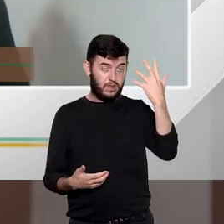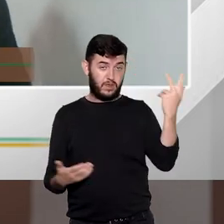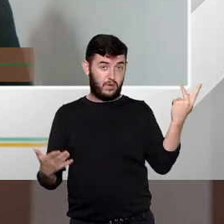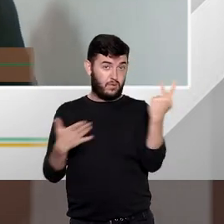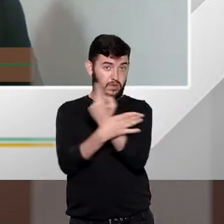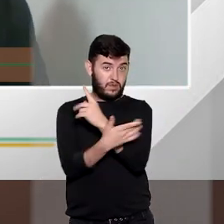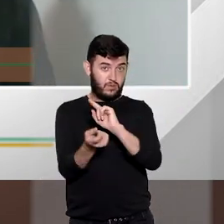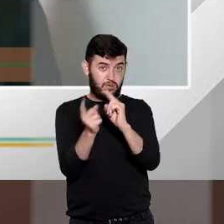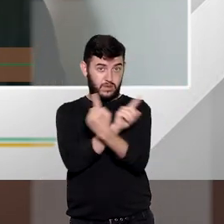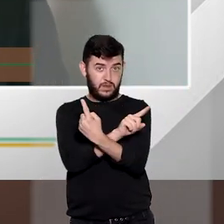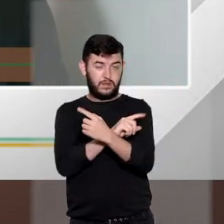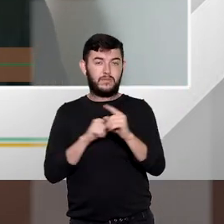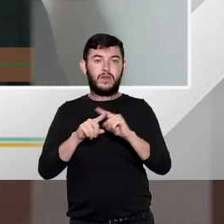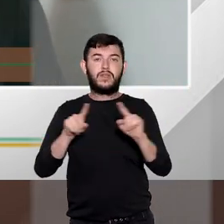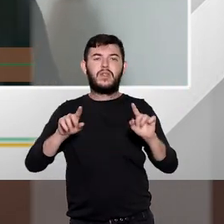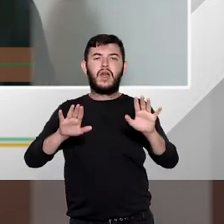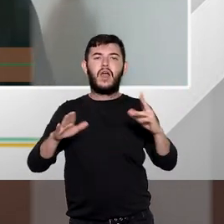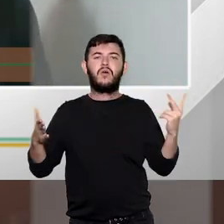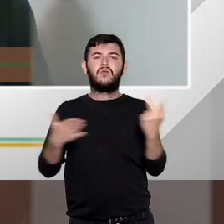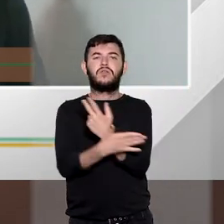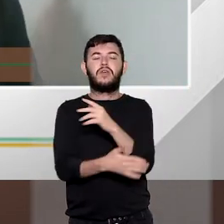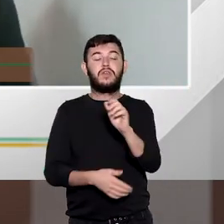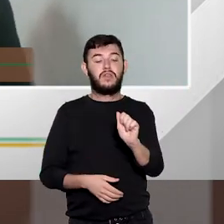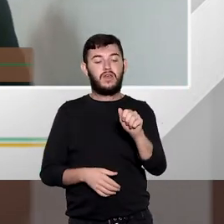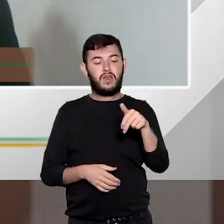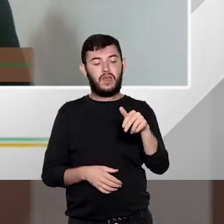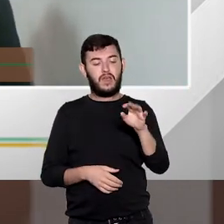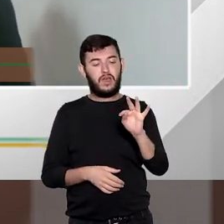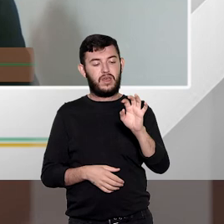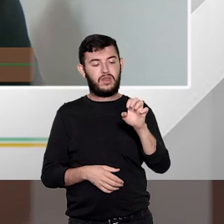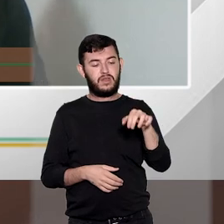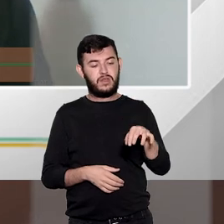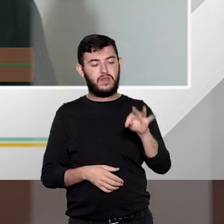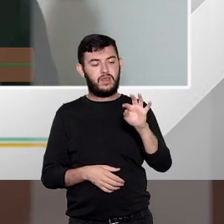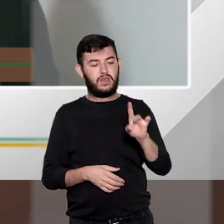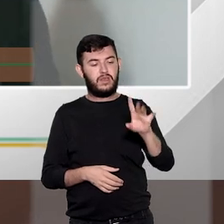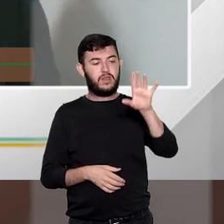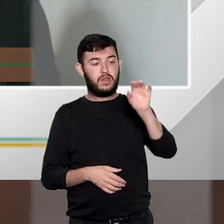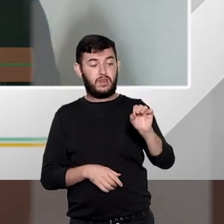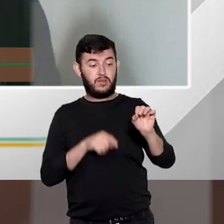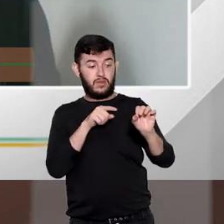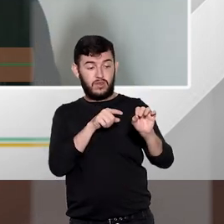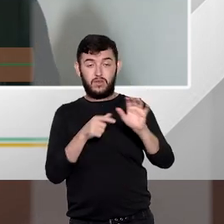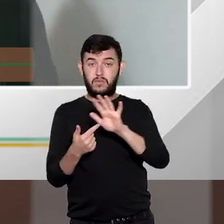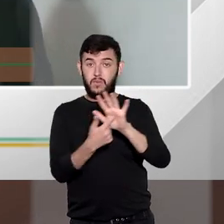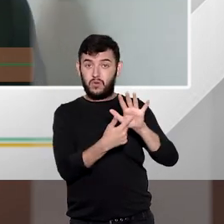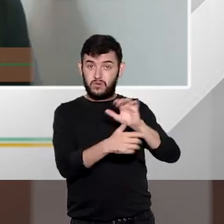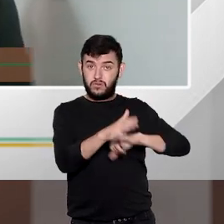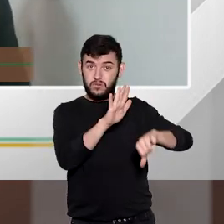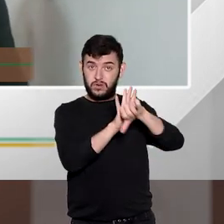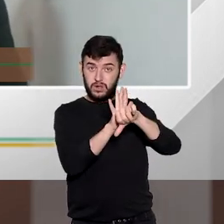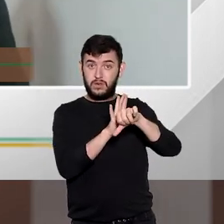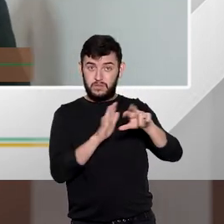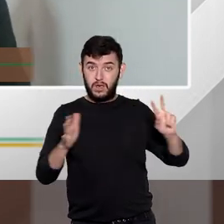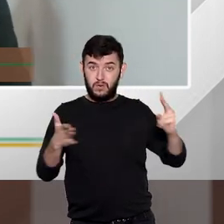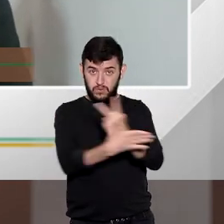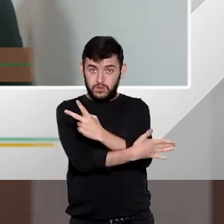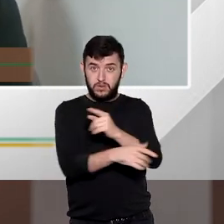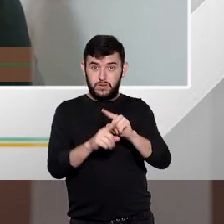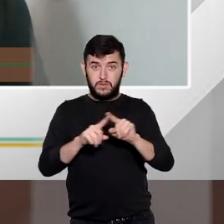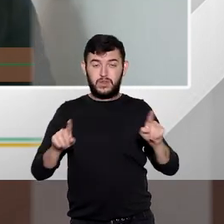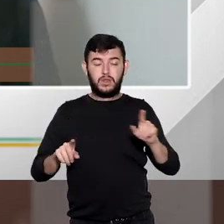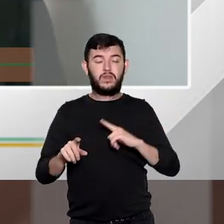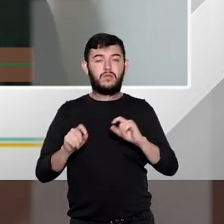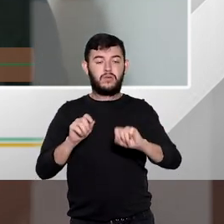nos delitos já tentados que a pena daquela modalidade tentada é mesmo no crime consumado então você pega lá por exemplo o crime do artigo